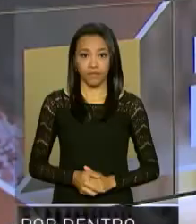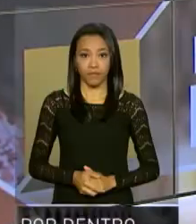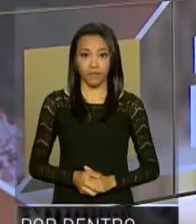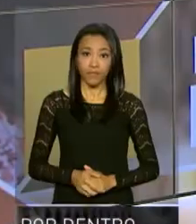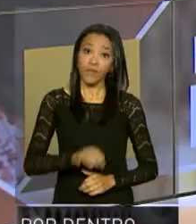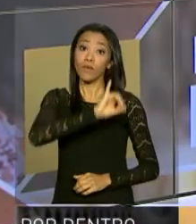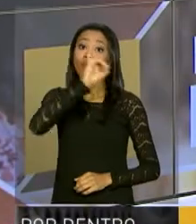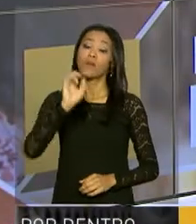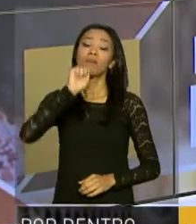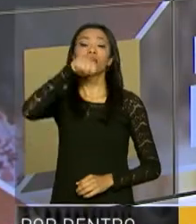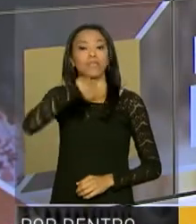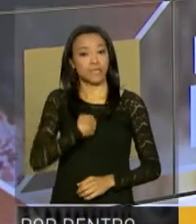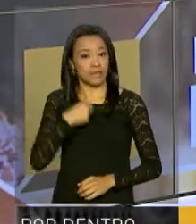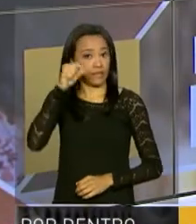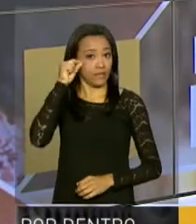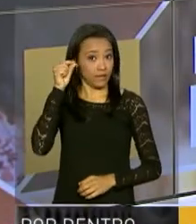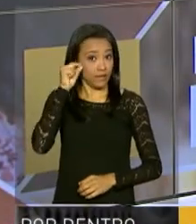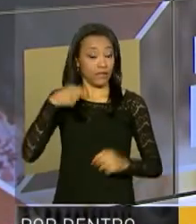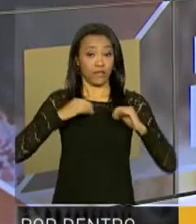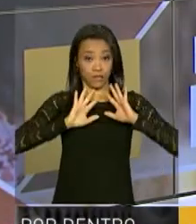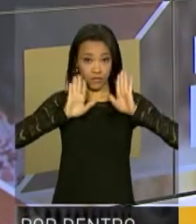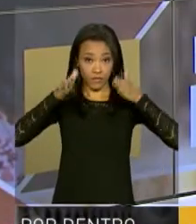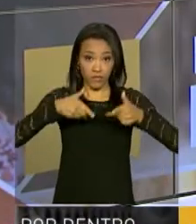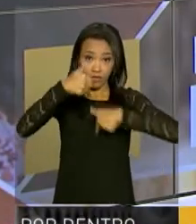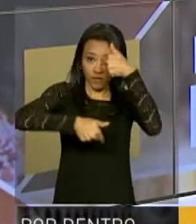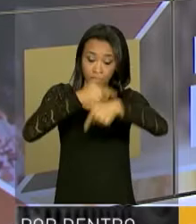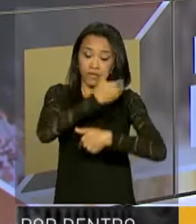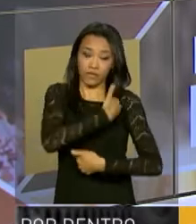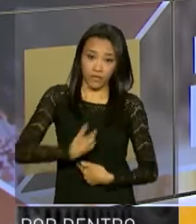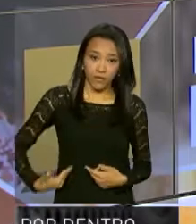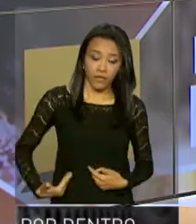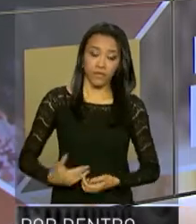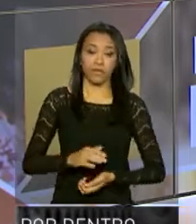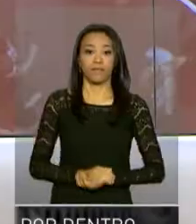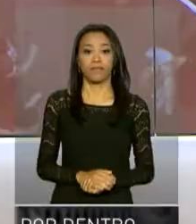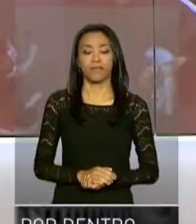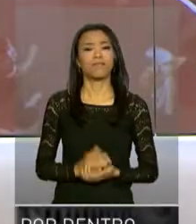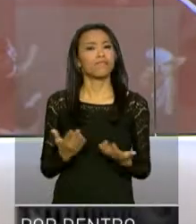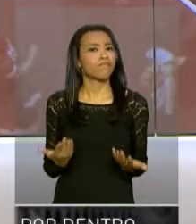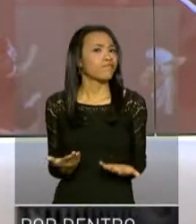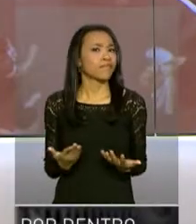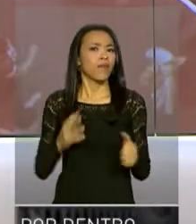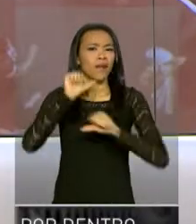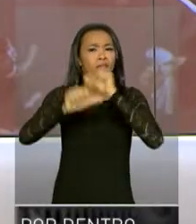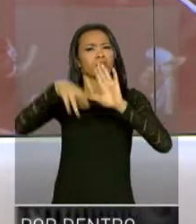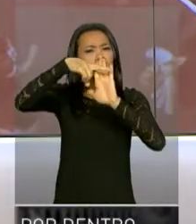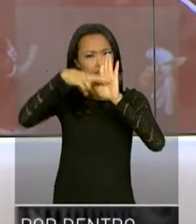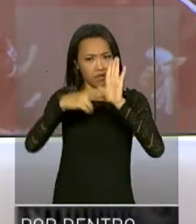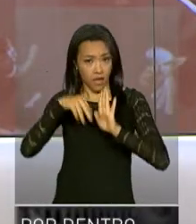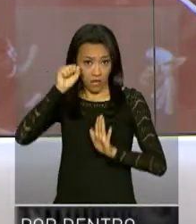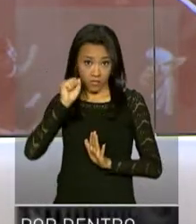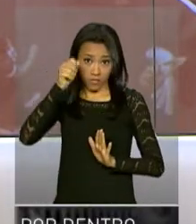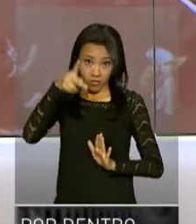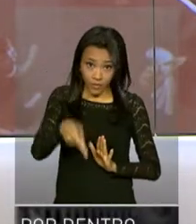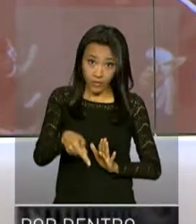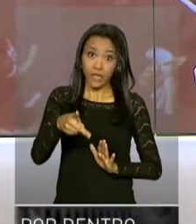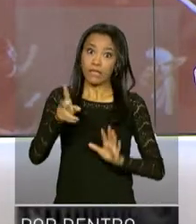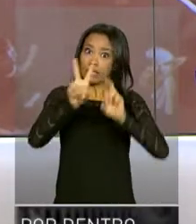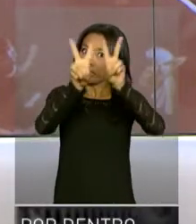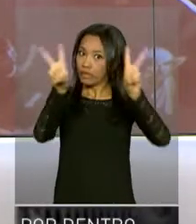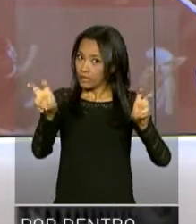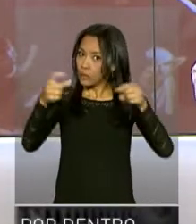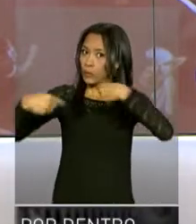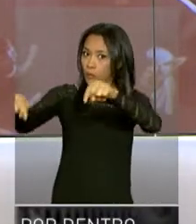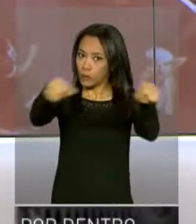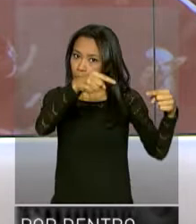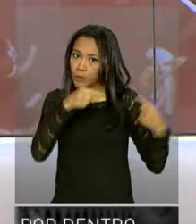Olá, eu sou Renata Corsini e este é o programa Por Dentro do Governo. A reforma da Previdência está em pauta.